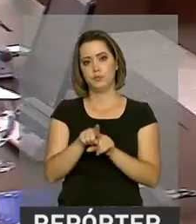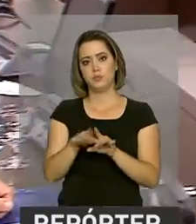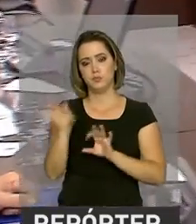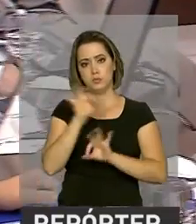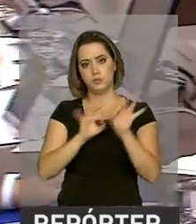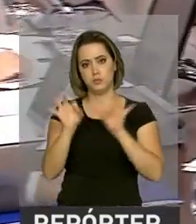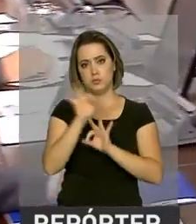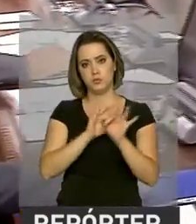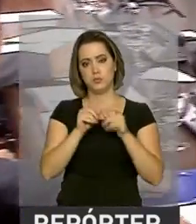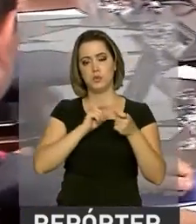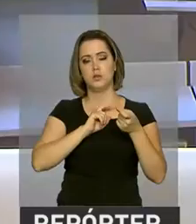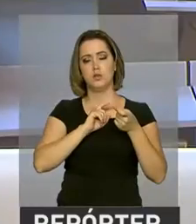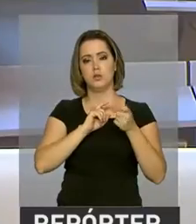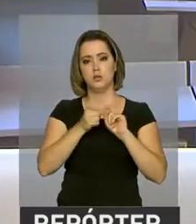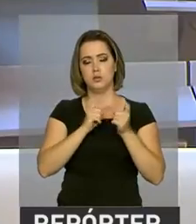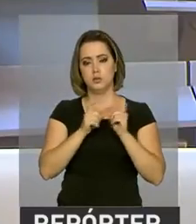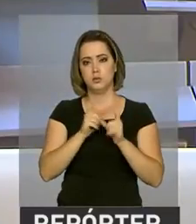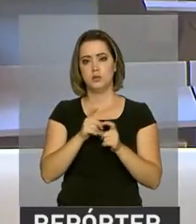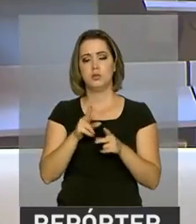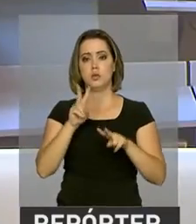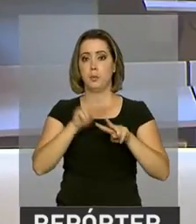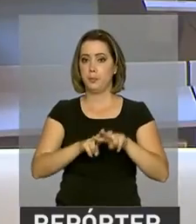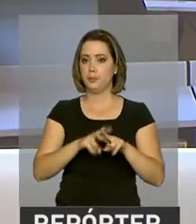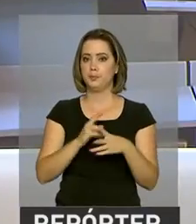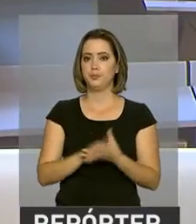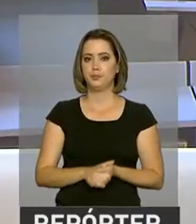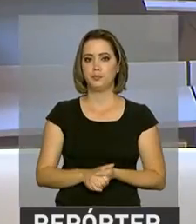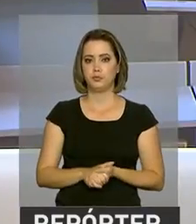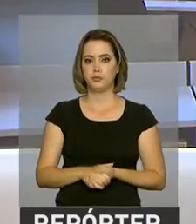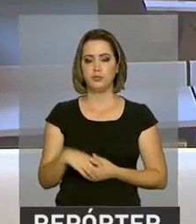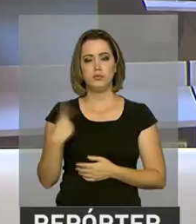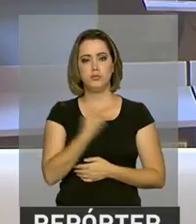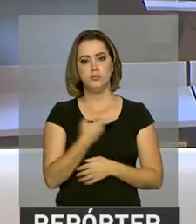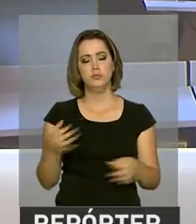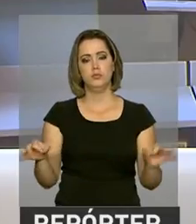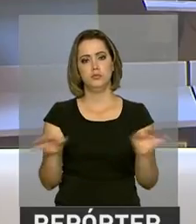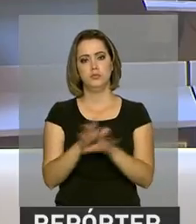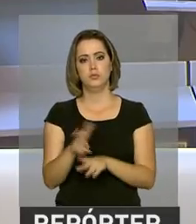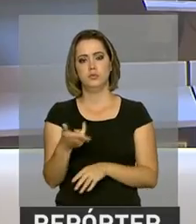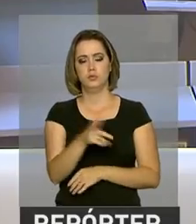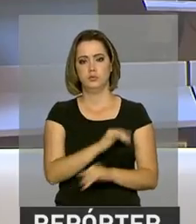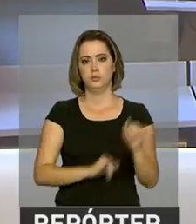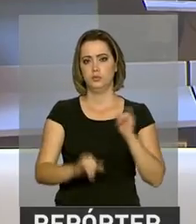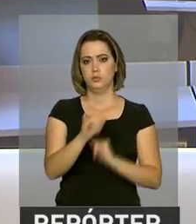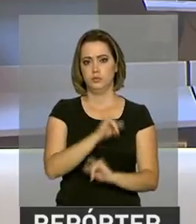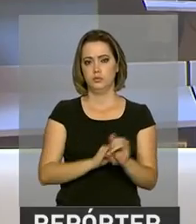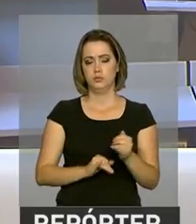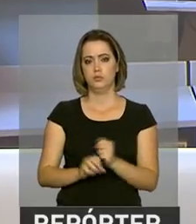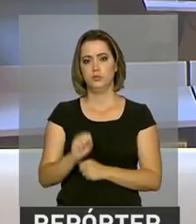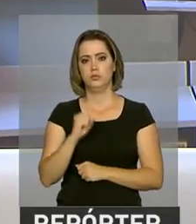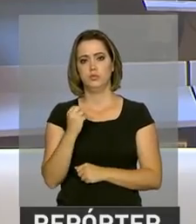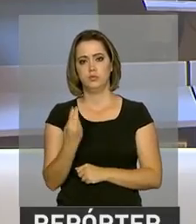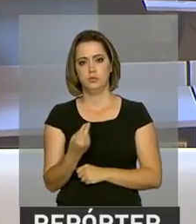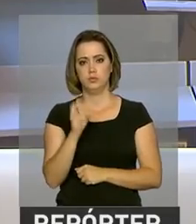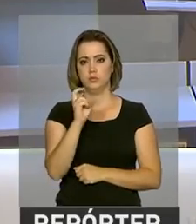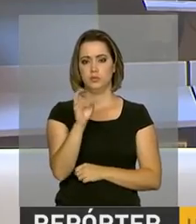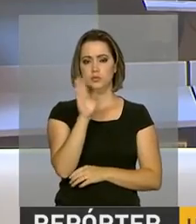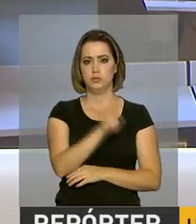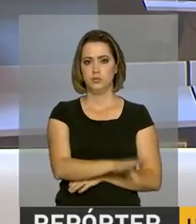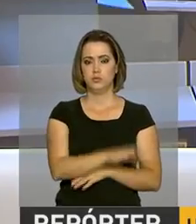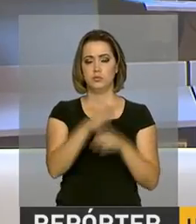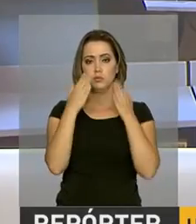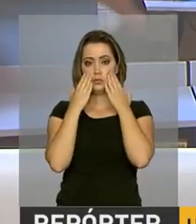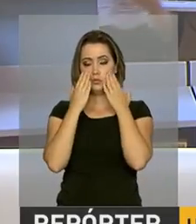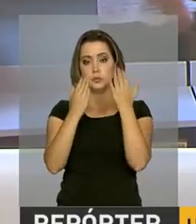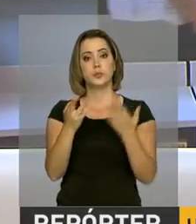aperfeiçoamento da execução penal. Nós ficamos por aqui, podemos voltar a qualquer momento com outras informações ou às cinco da